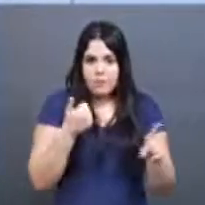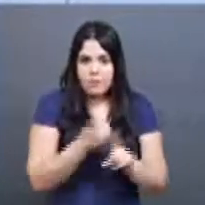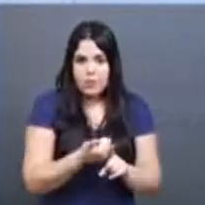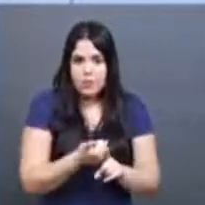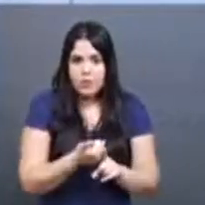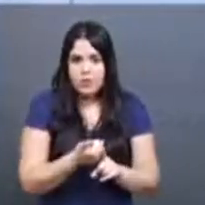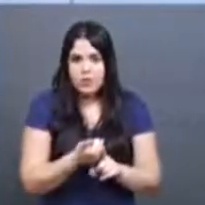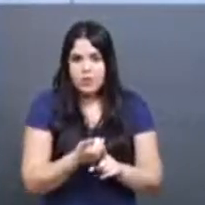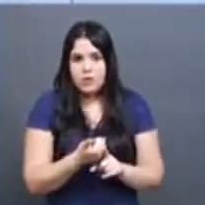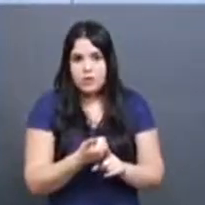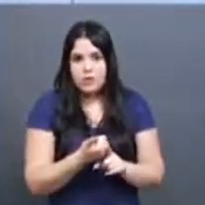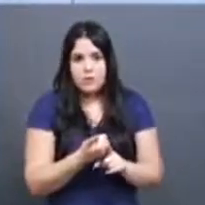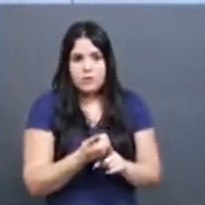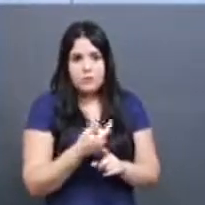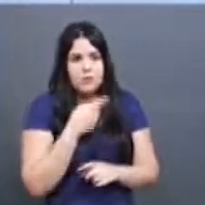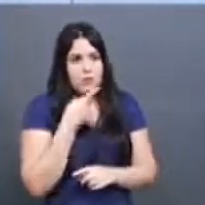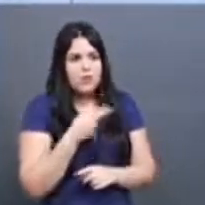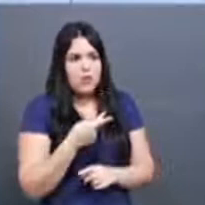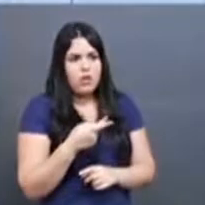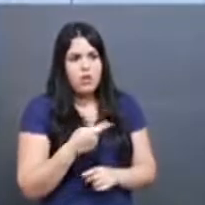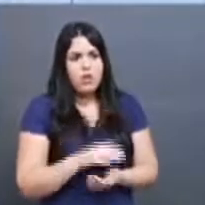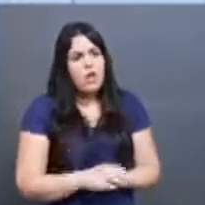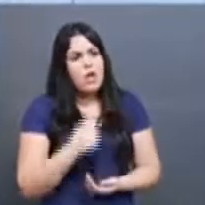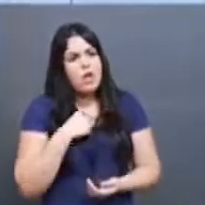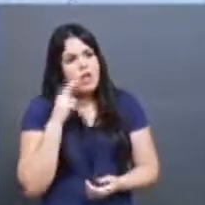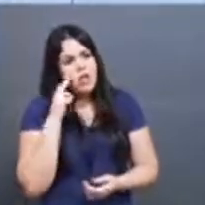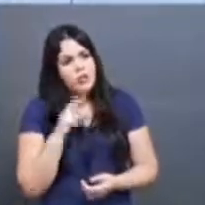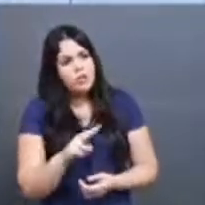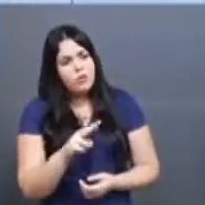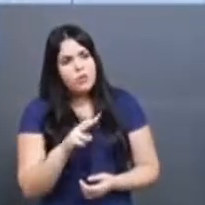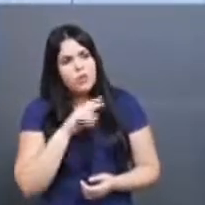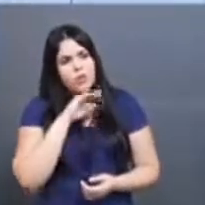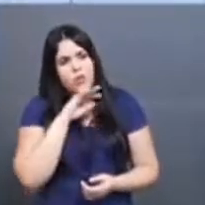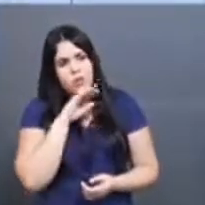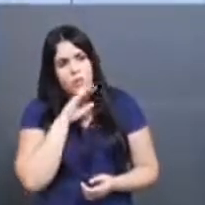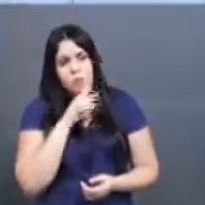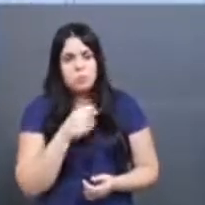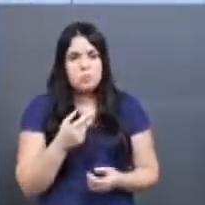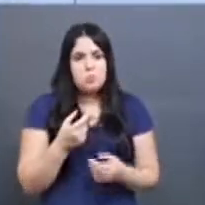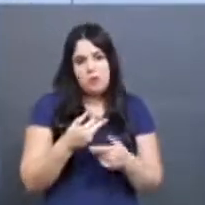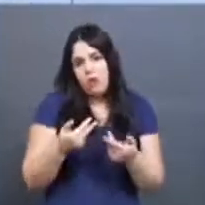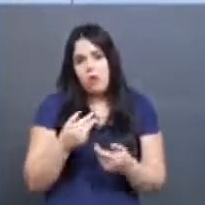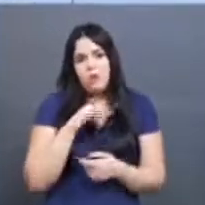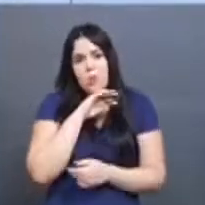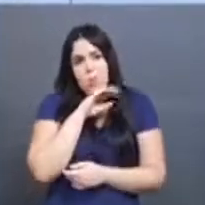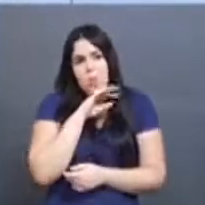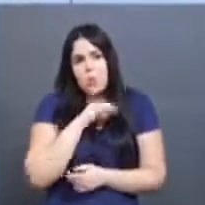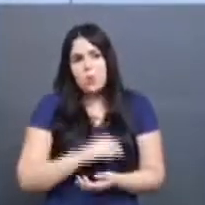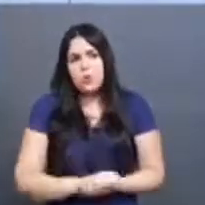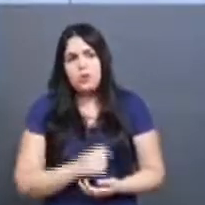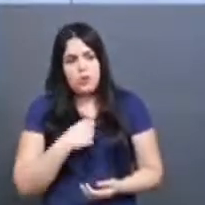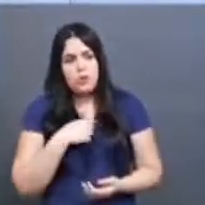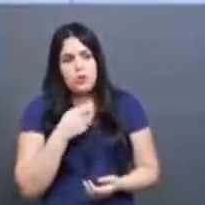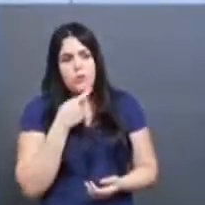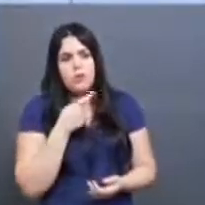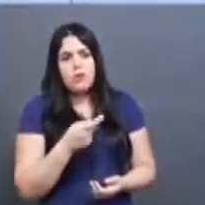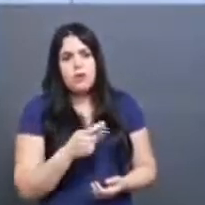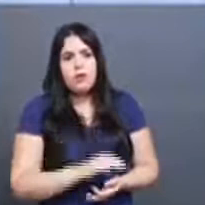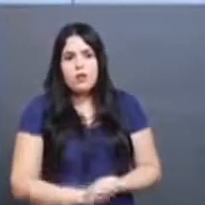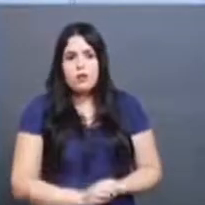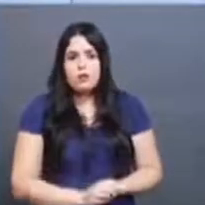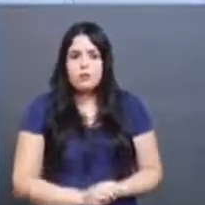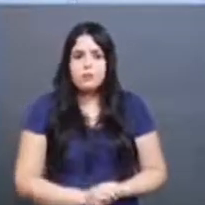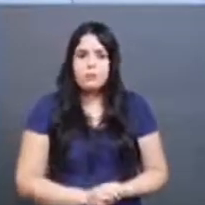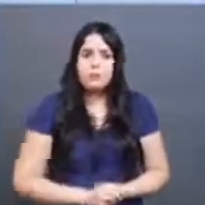se coloquem. Então, assim, eu estou vendo uma coisa que não é bacana, que não é legal, então, eu vou me colocar. Para quem eu vou me